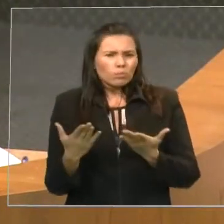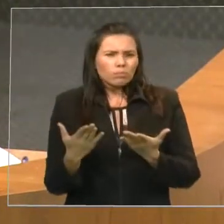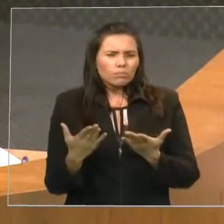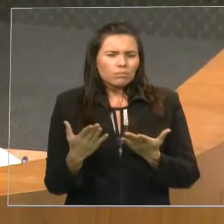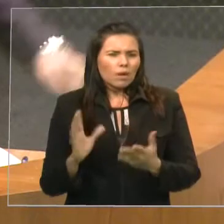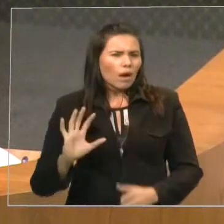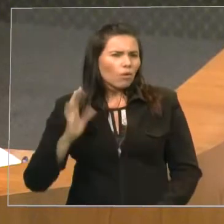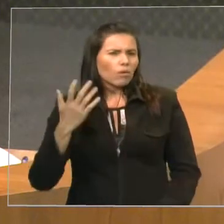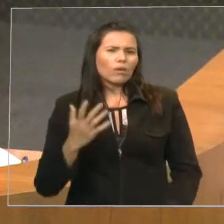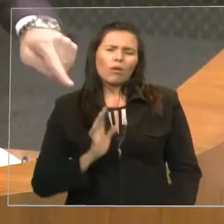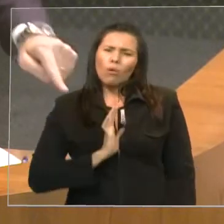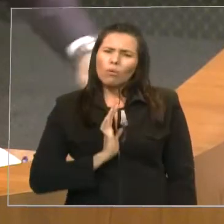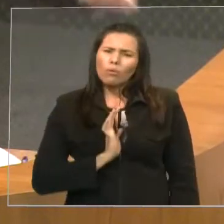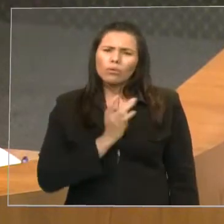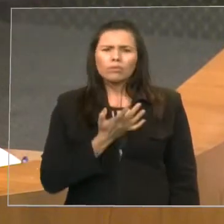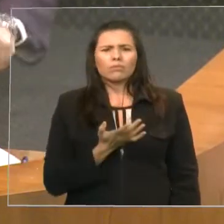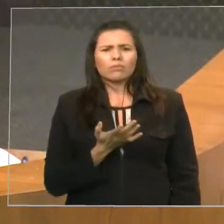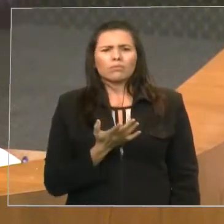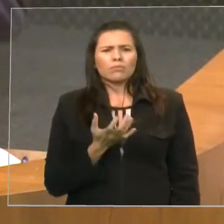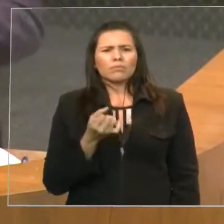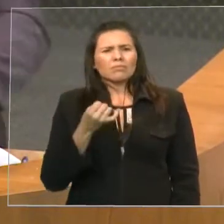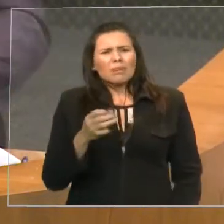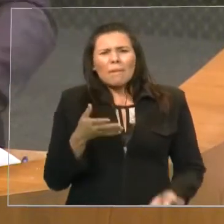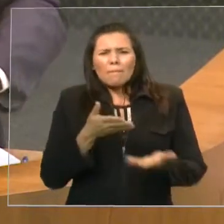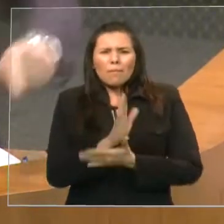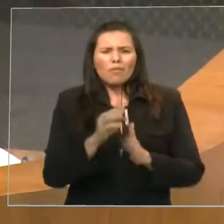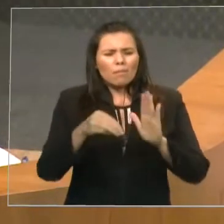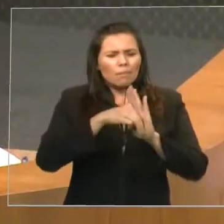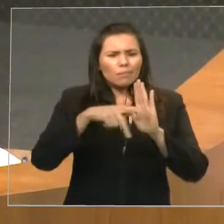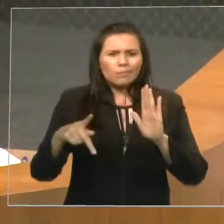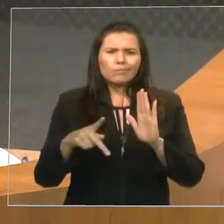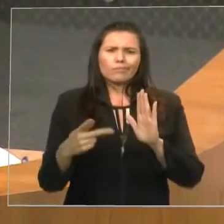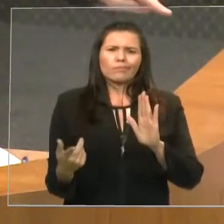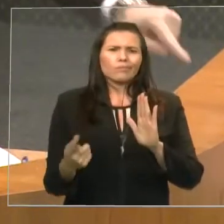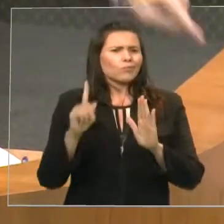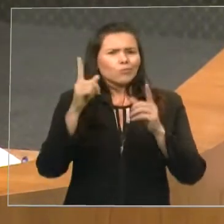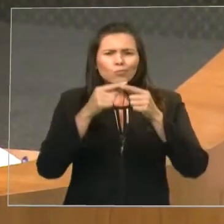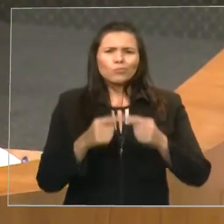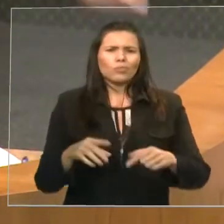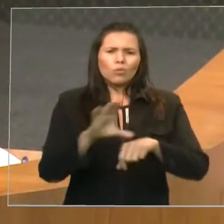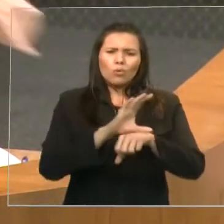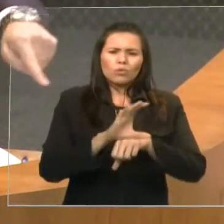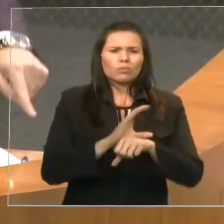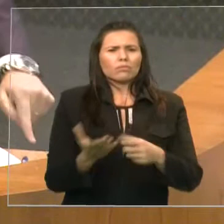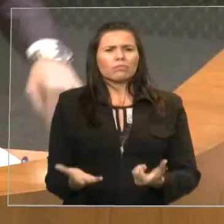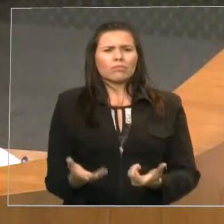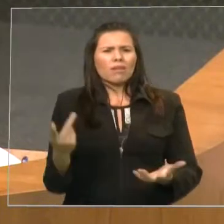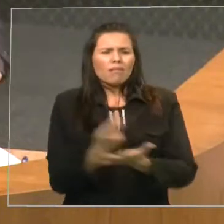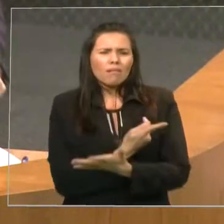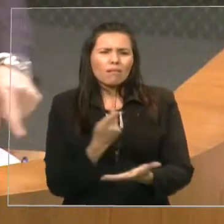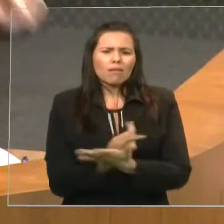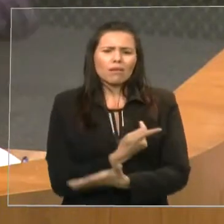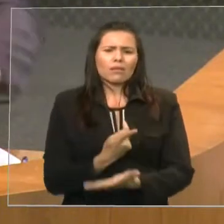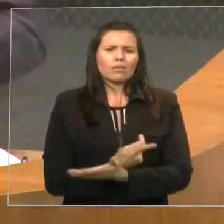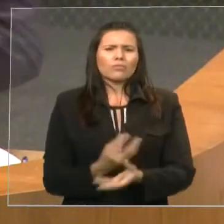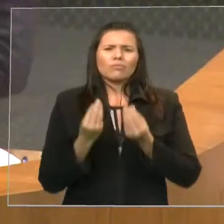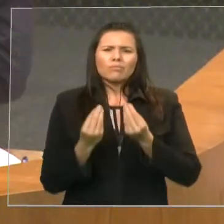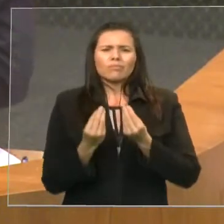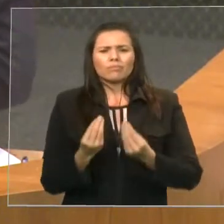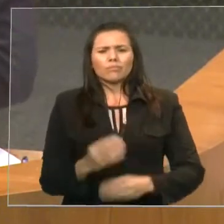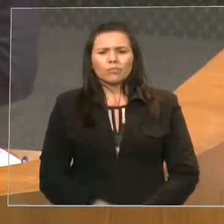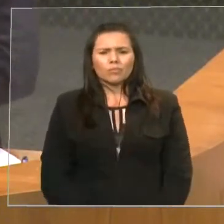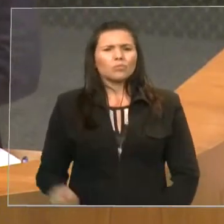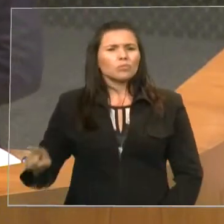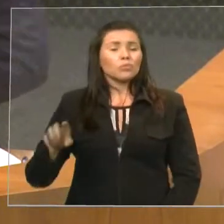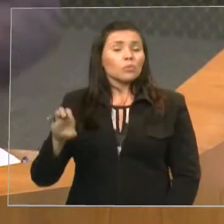aqui no Maranhão, essa lei sem perna e cabeça, essa medida provisória sem perna e cabeça, que é feita por um